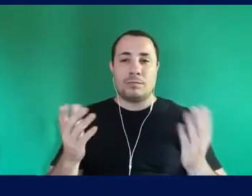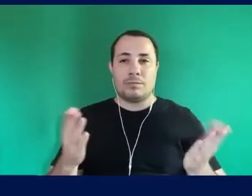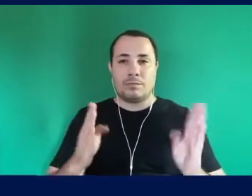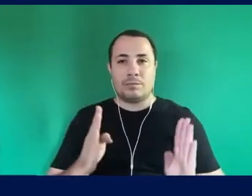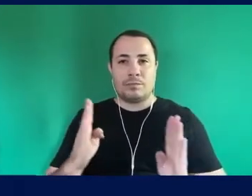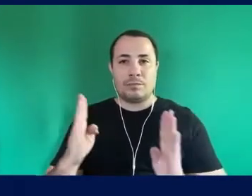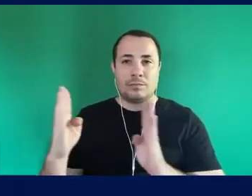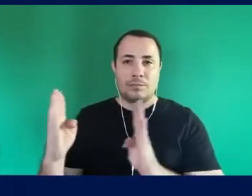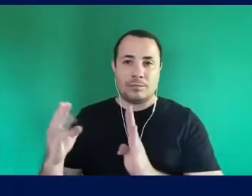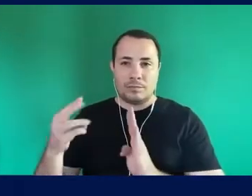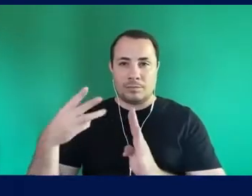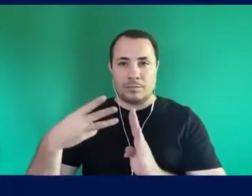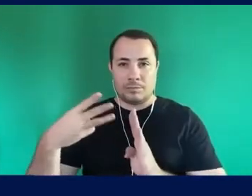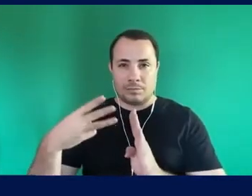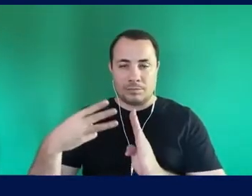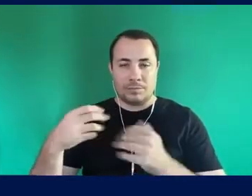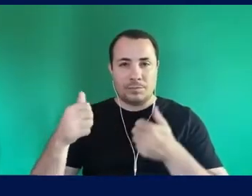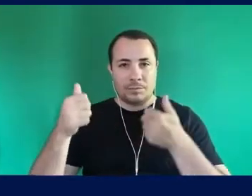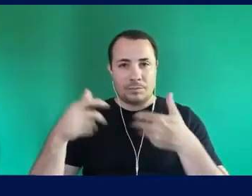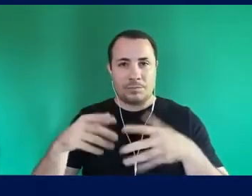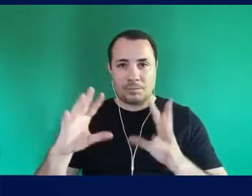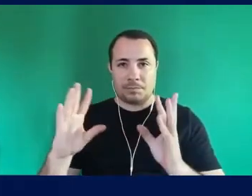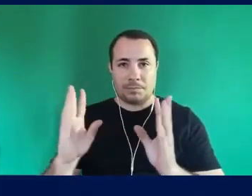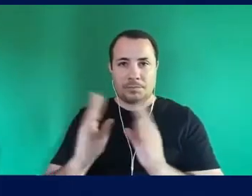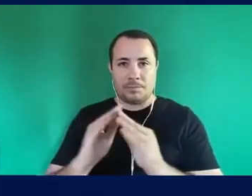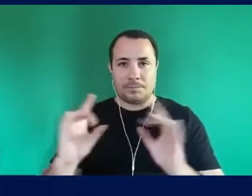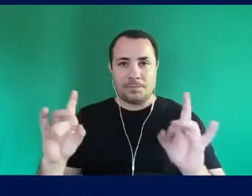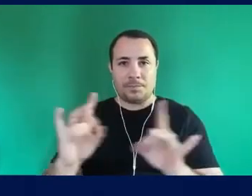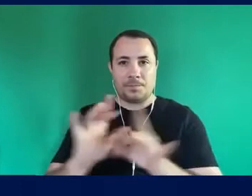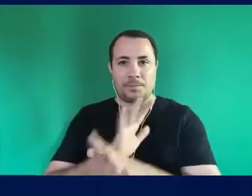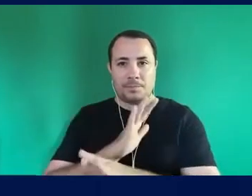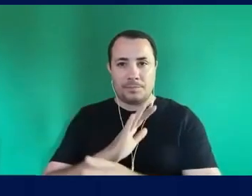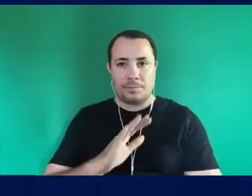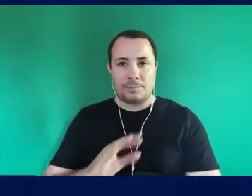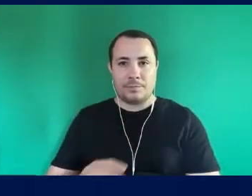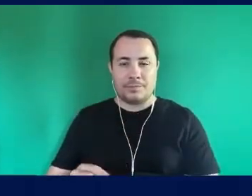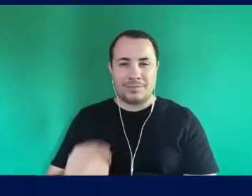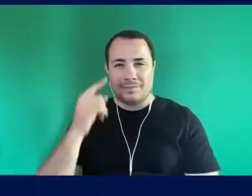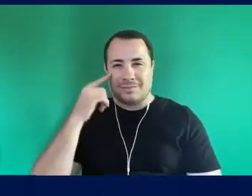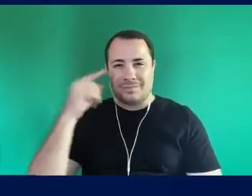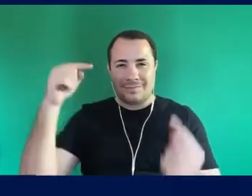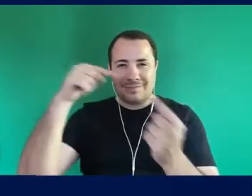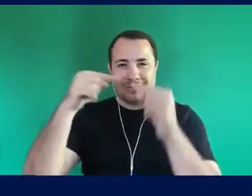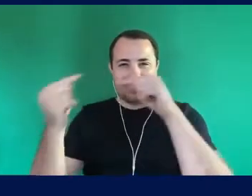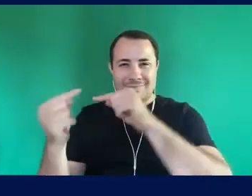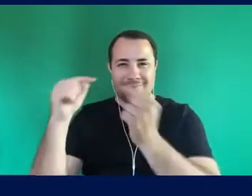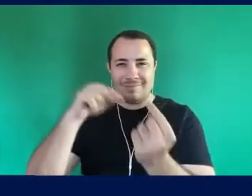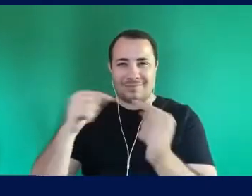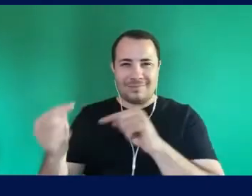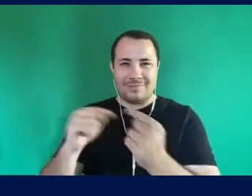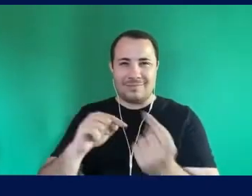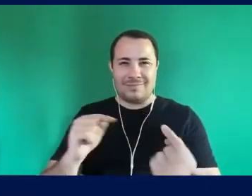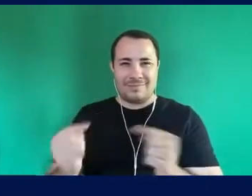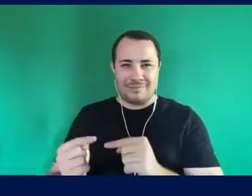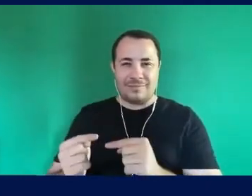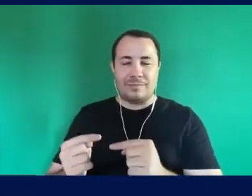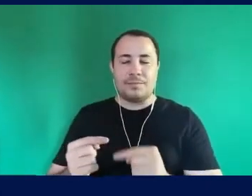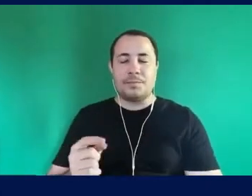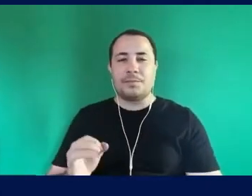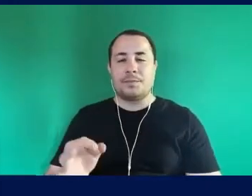gente concluir O encontro de hoje Pra tentar juntar O ligue pontos De tudo que eu falei Nesse Terceiro bloco